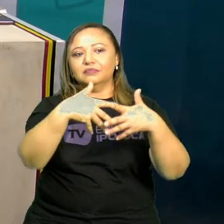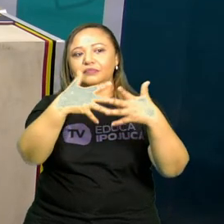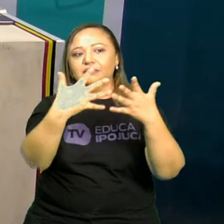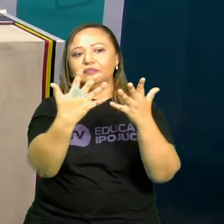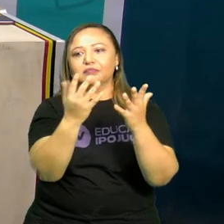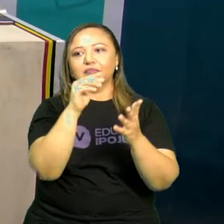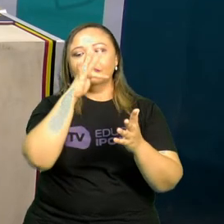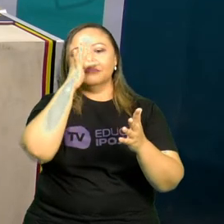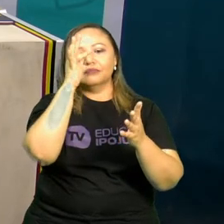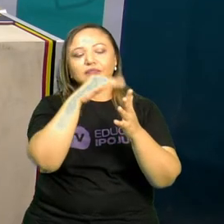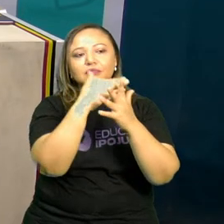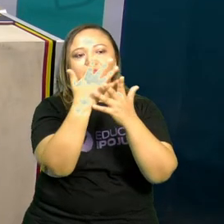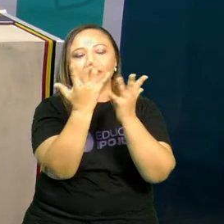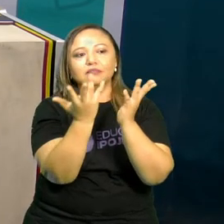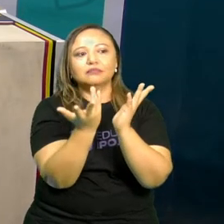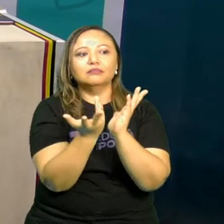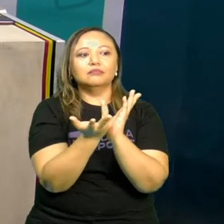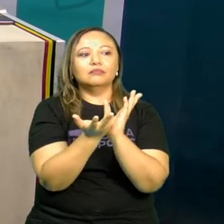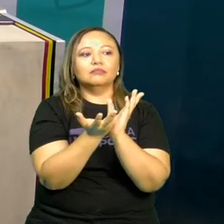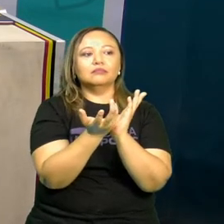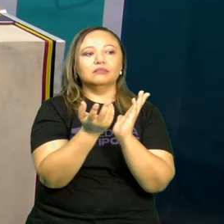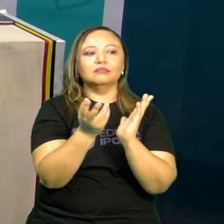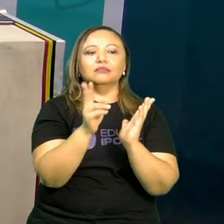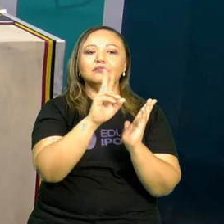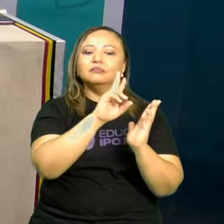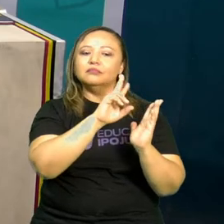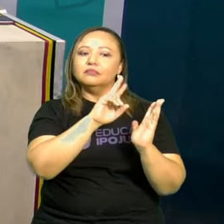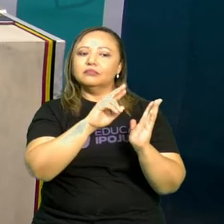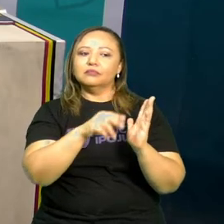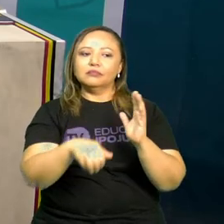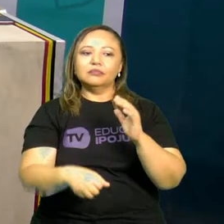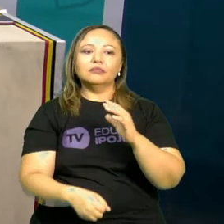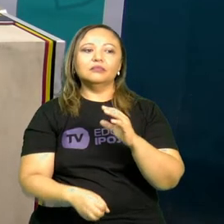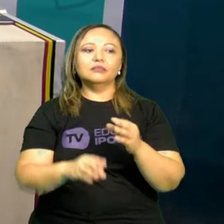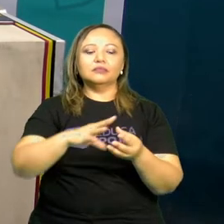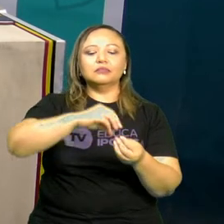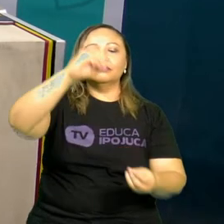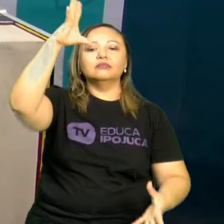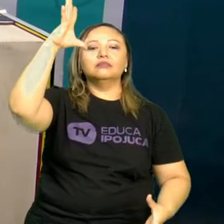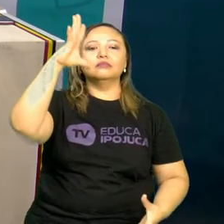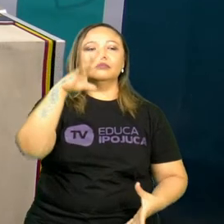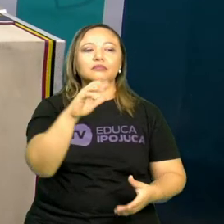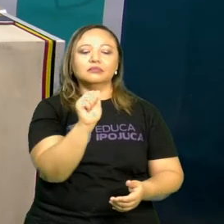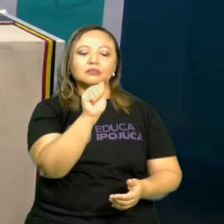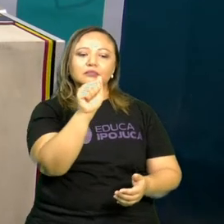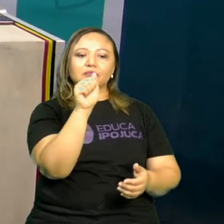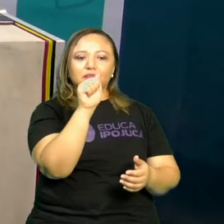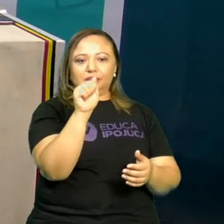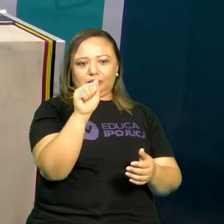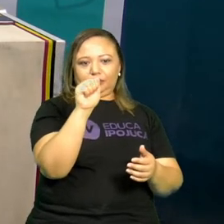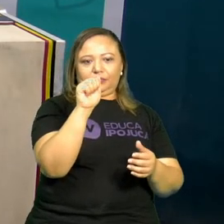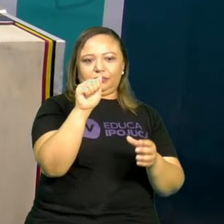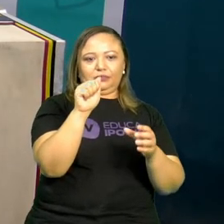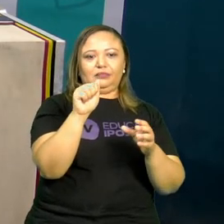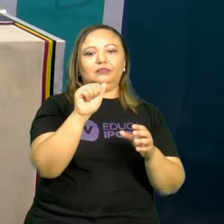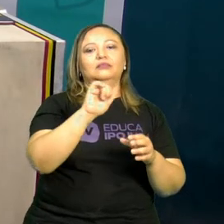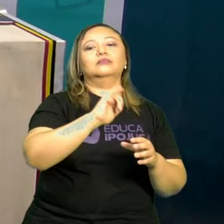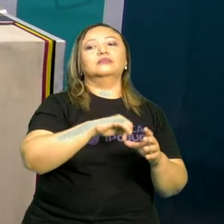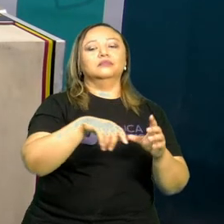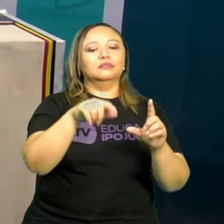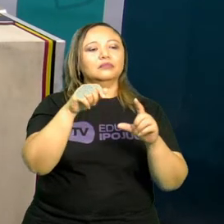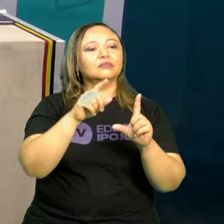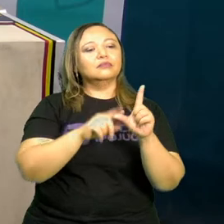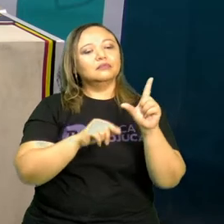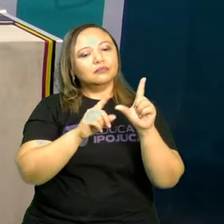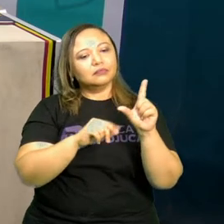abriu. Então, apareceu o quê? A letrinha A. A letrinha inicial de A